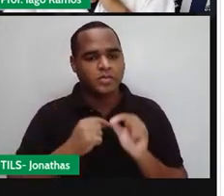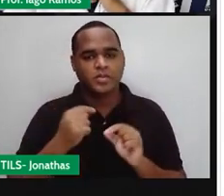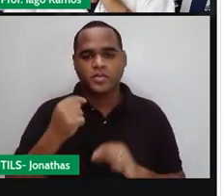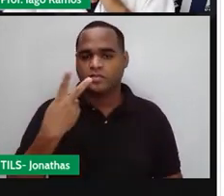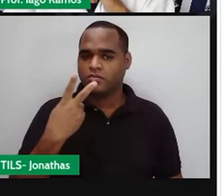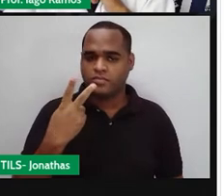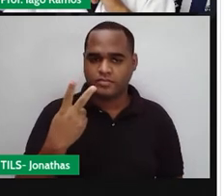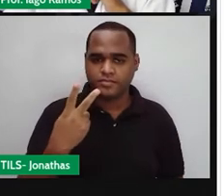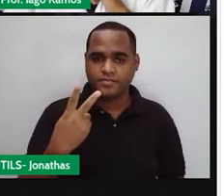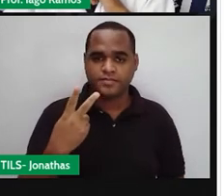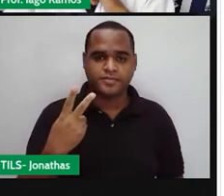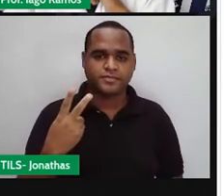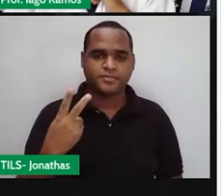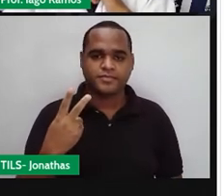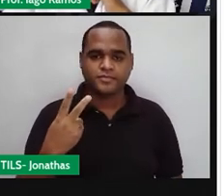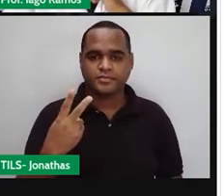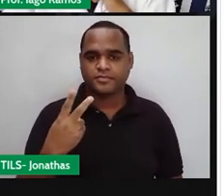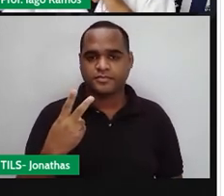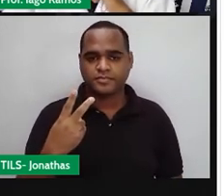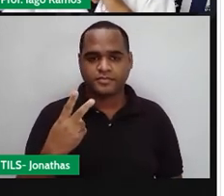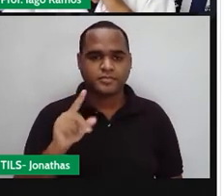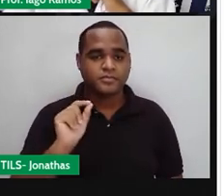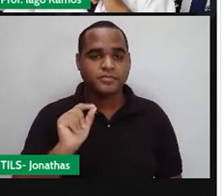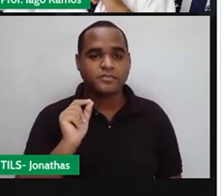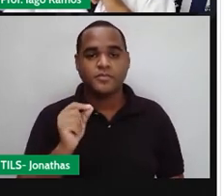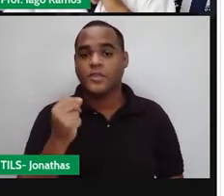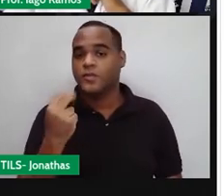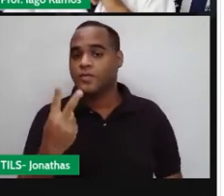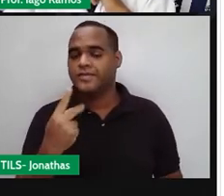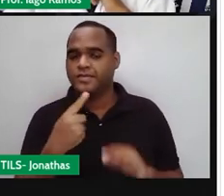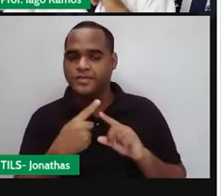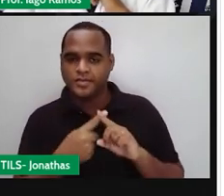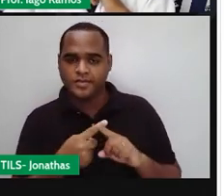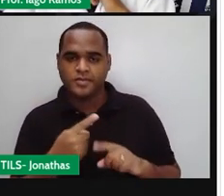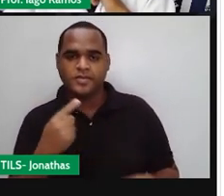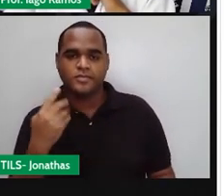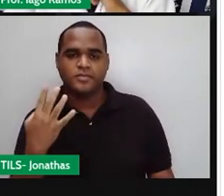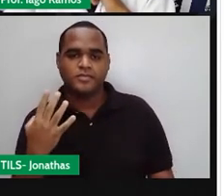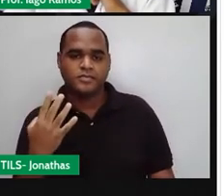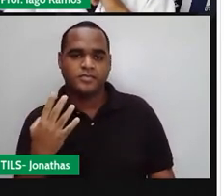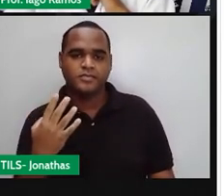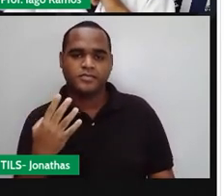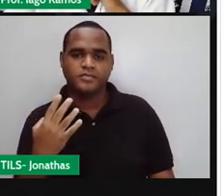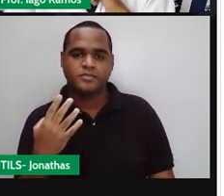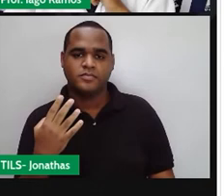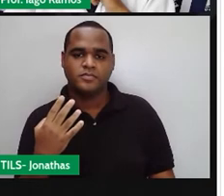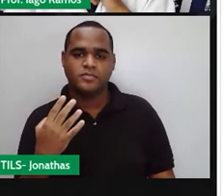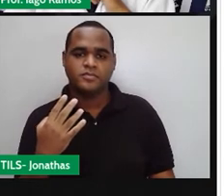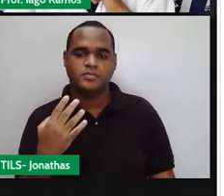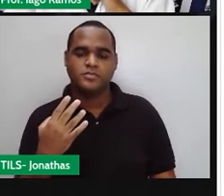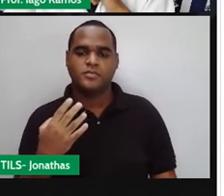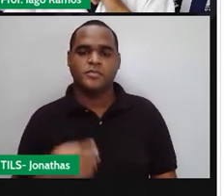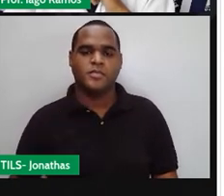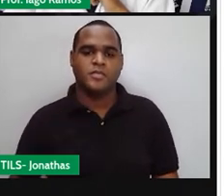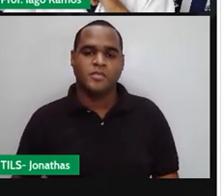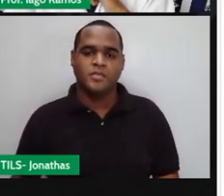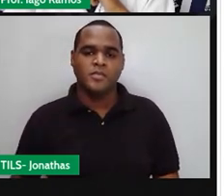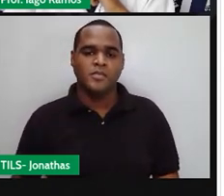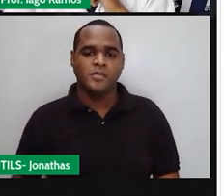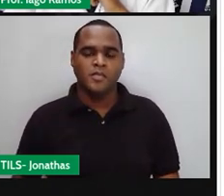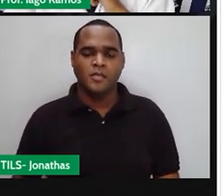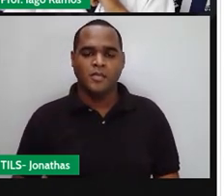você pensar em dois, duas vezes dois, ó, começa no dois. Deixa eu pegar o putinho.